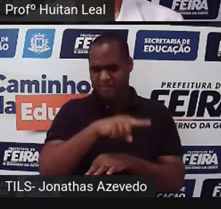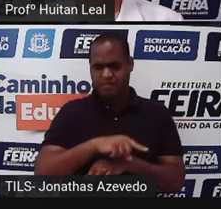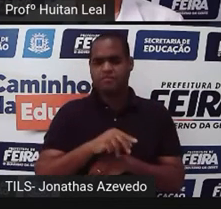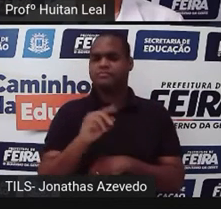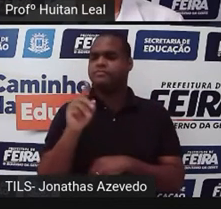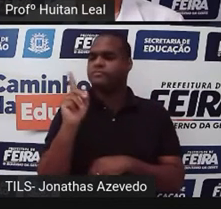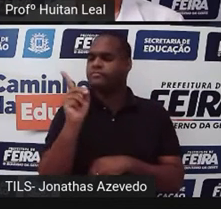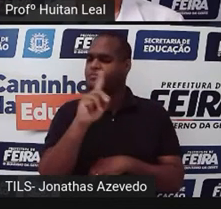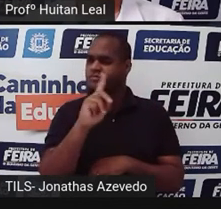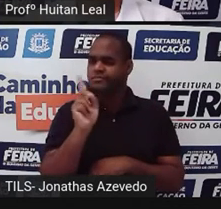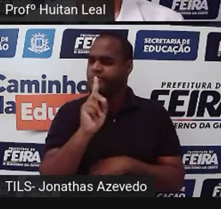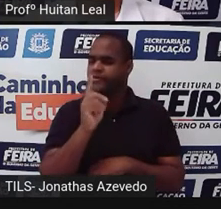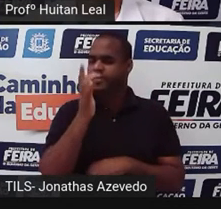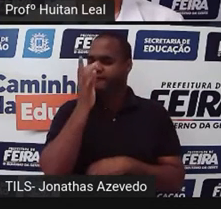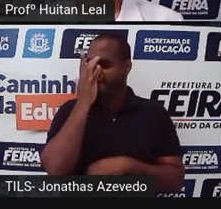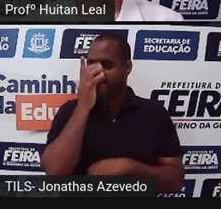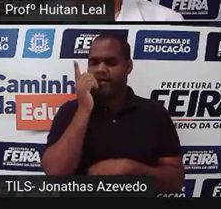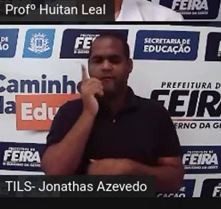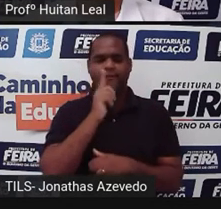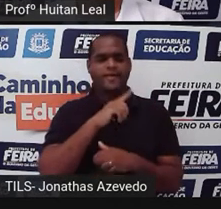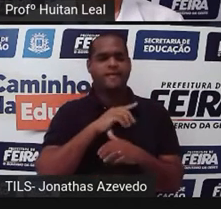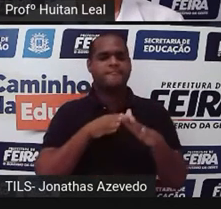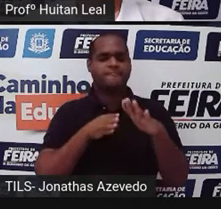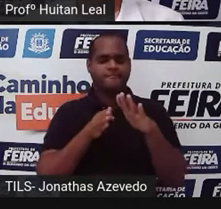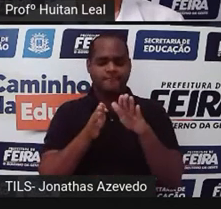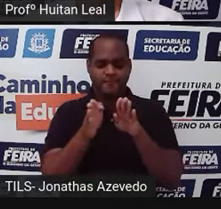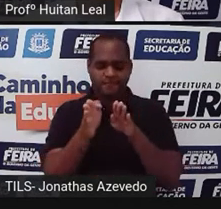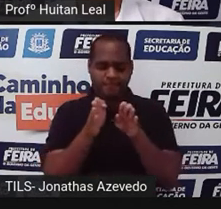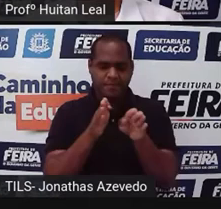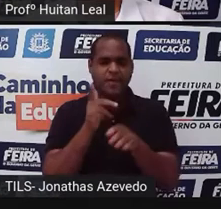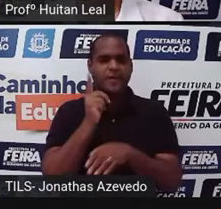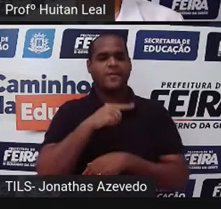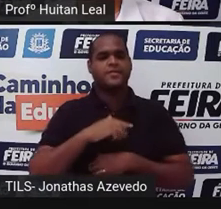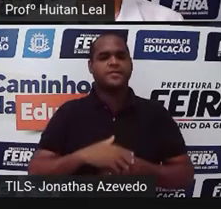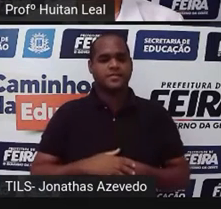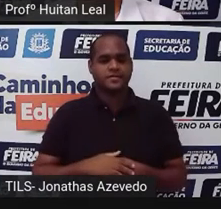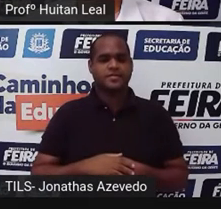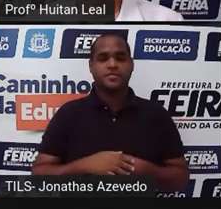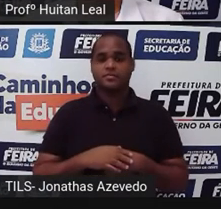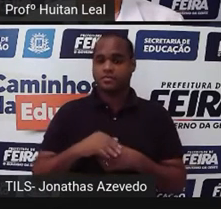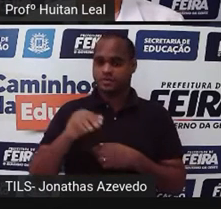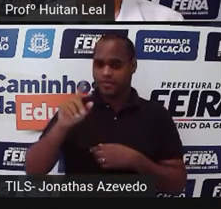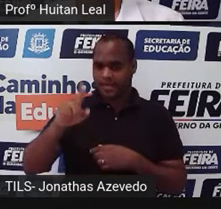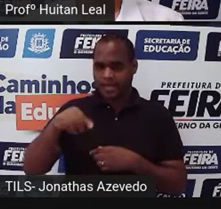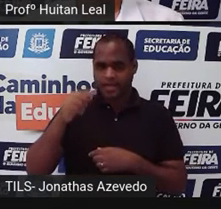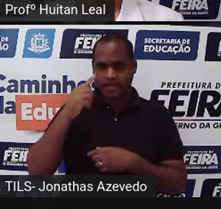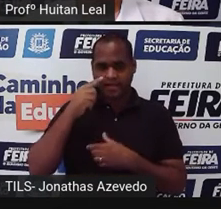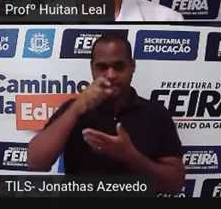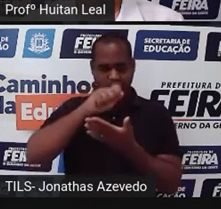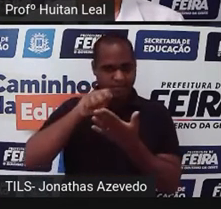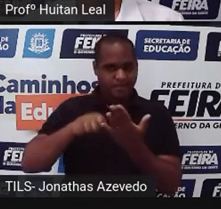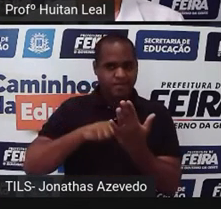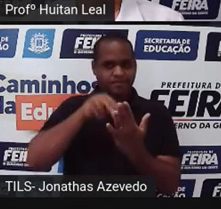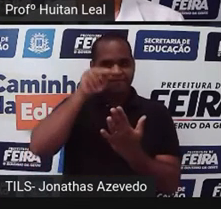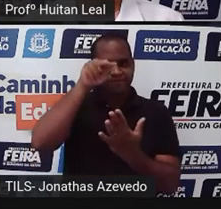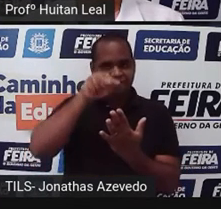que é acessível. Distância entre escritor e leitor. Não